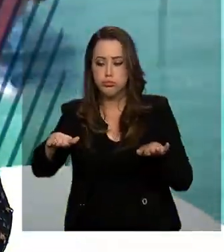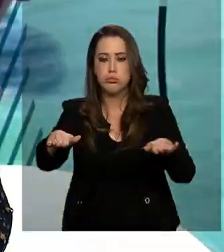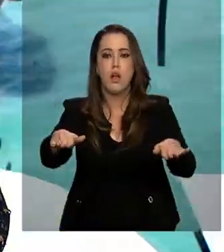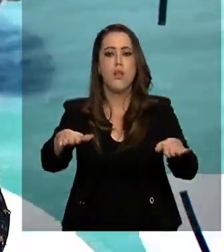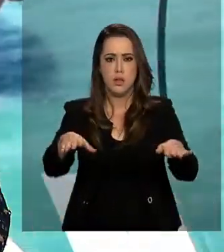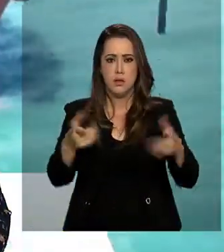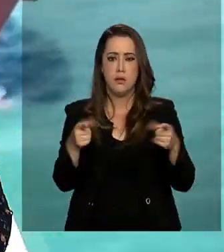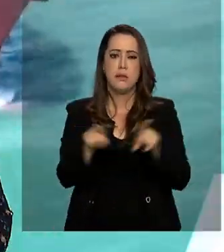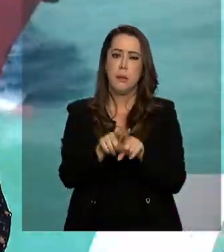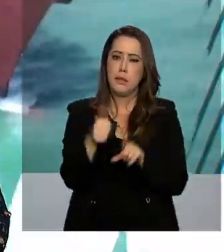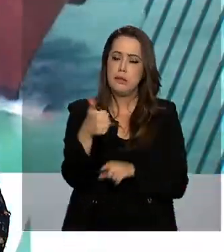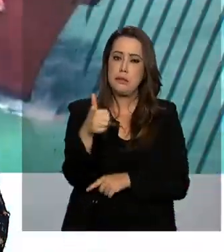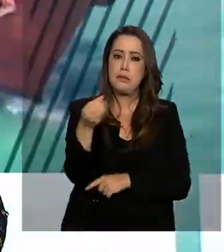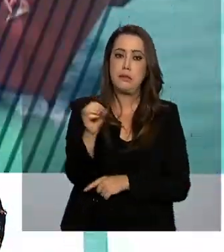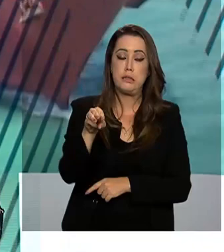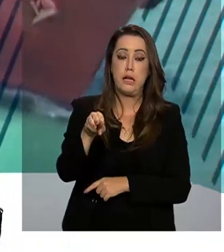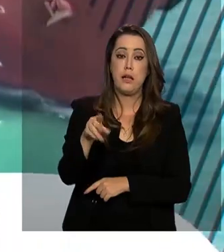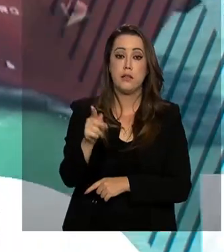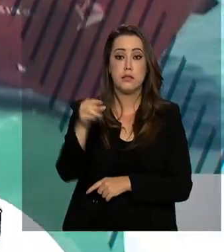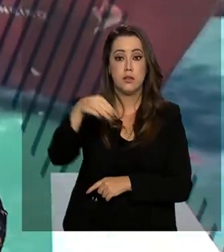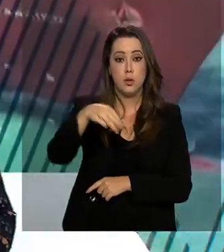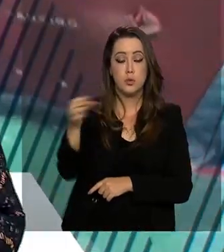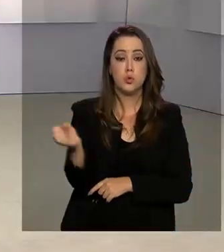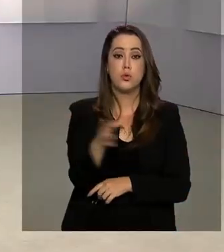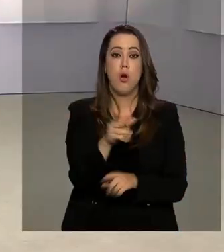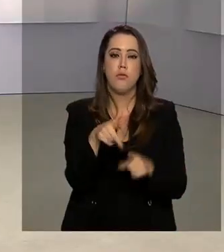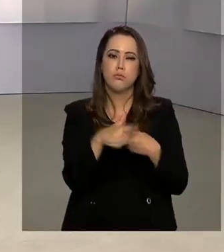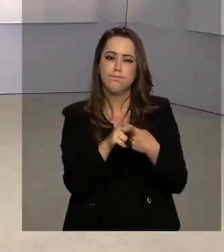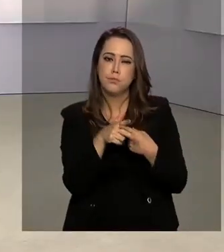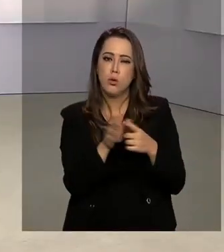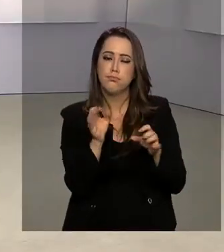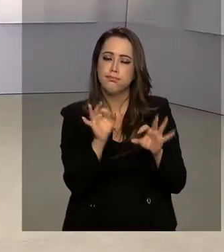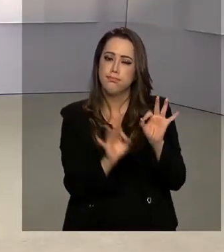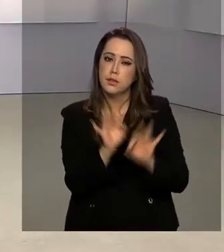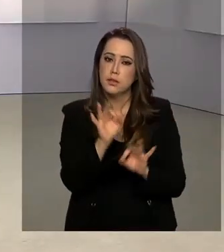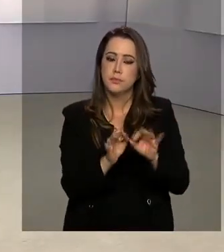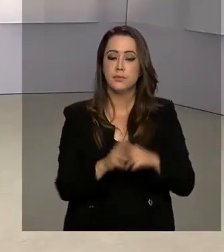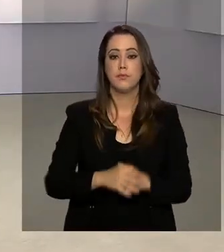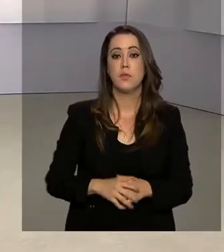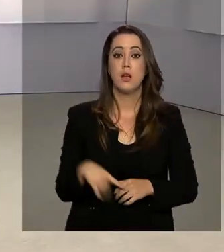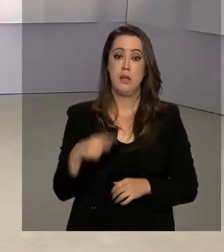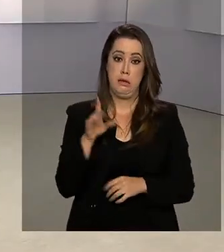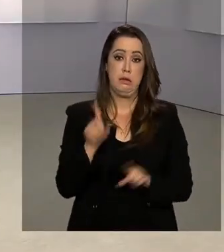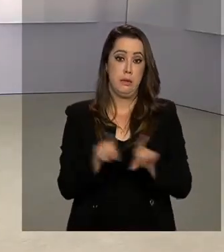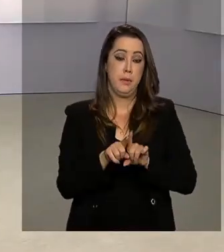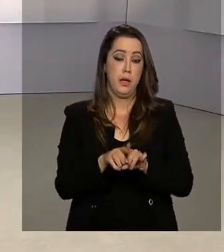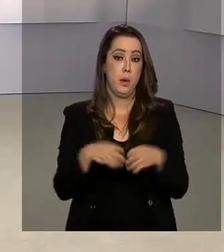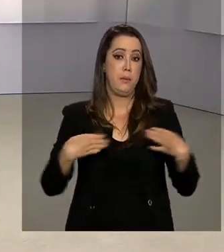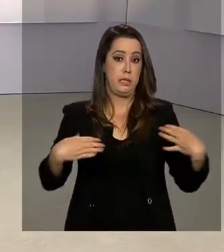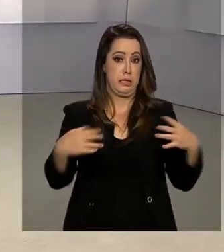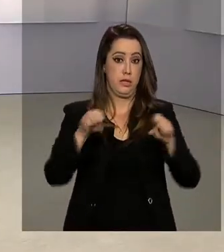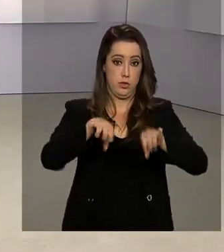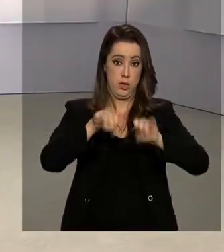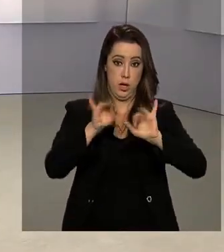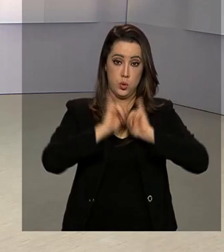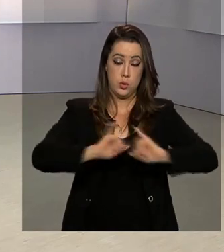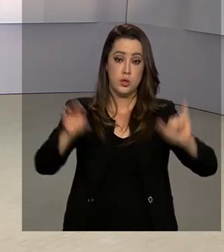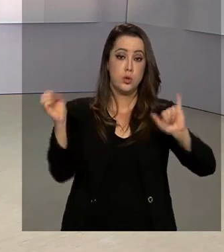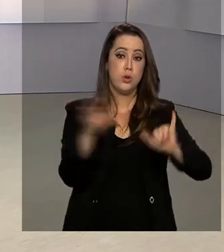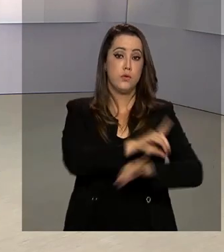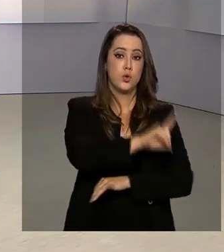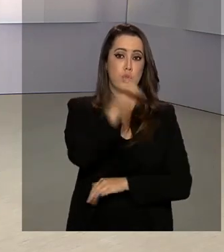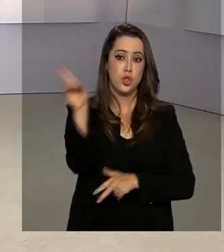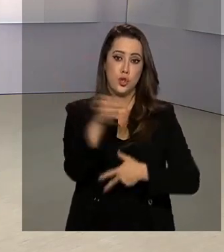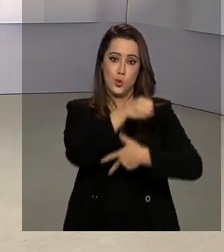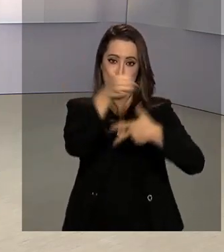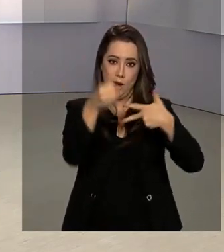110 quilômetros de novas restaurações. E daqui a pouquinho, o Ministério da Educação anuncia as novas datas de